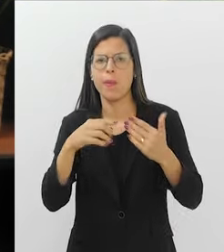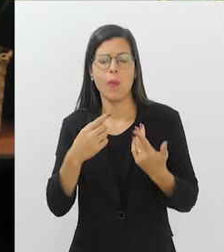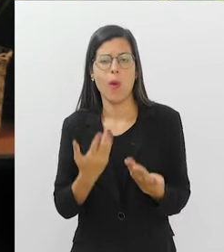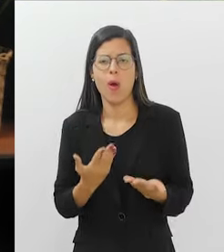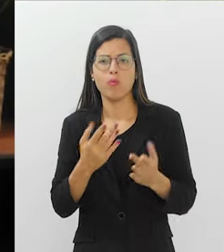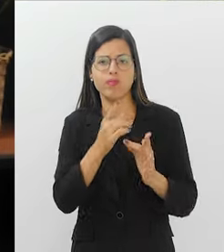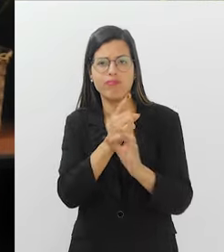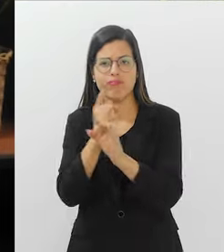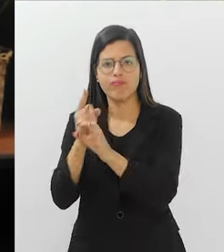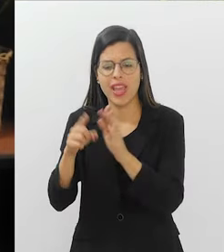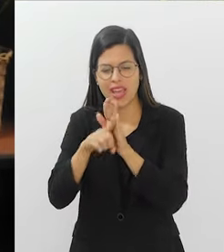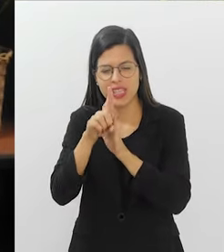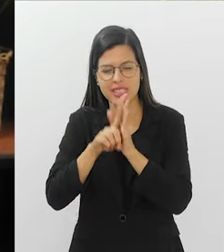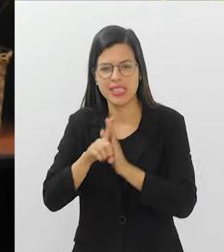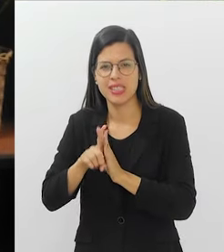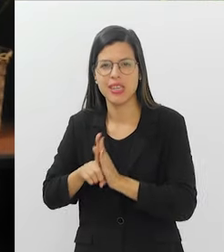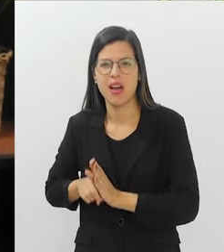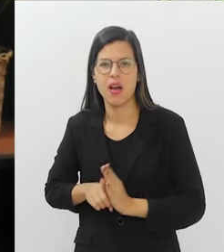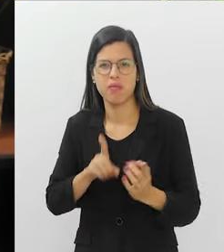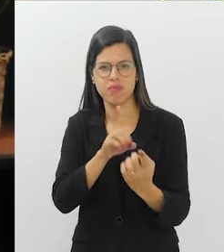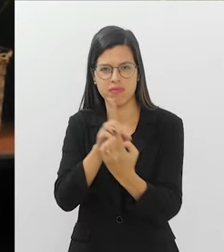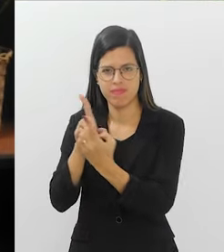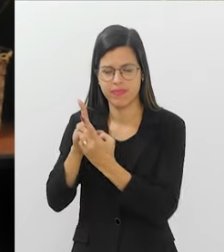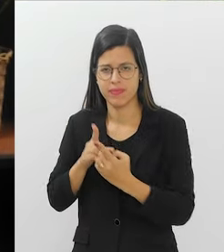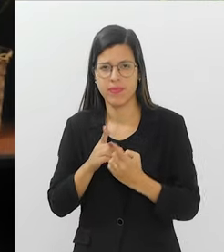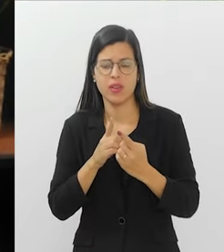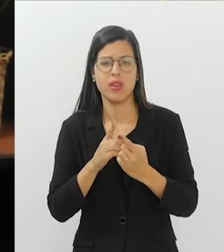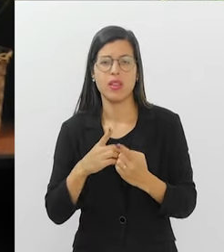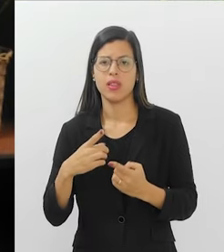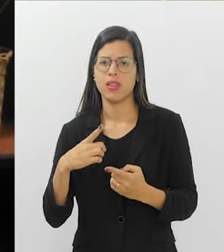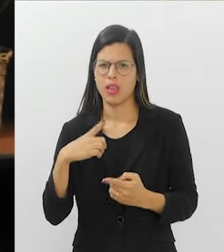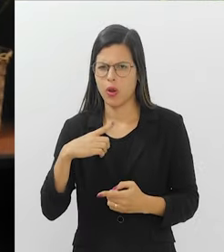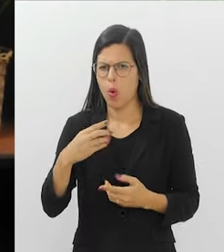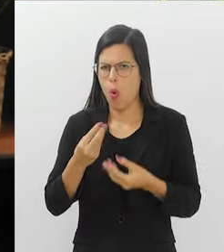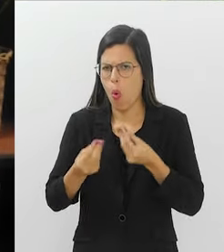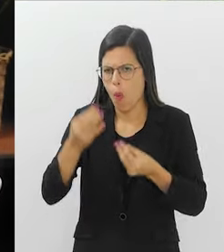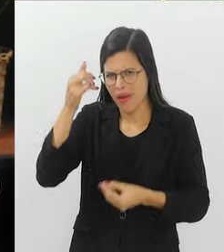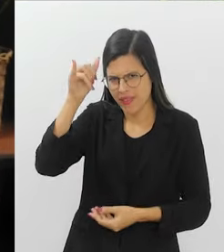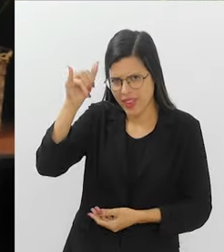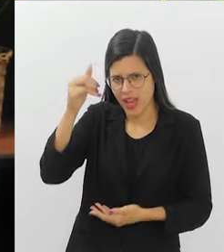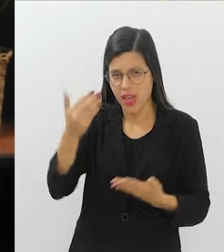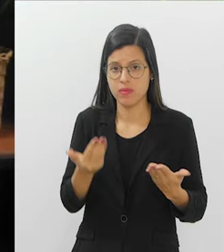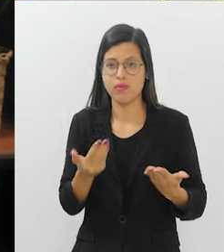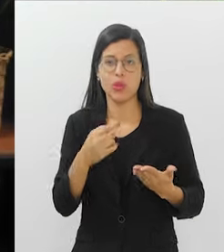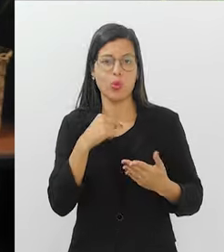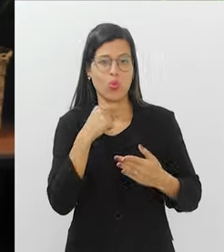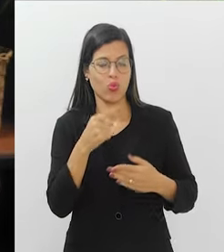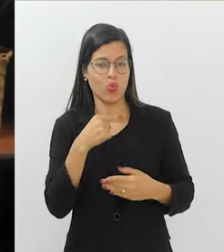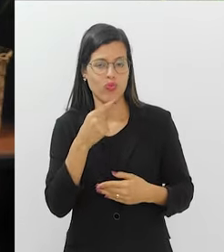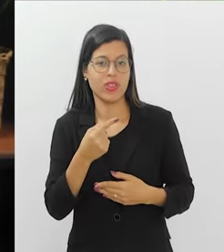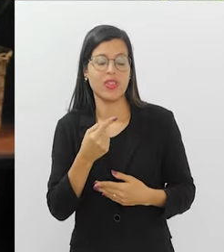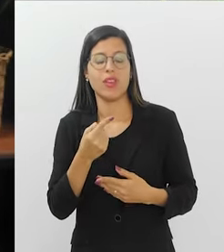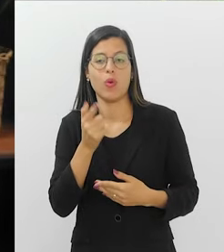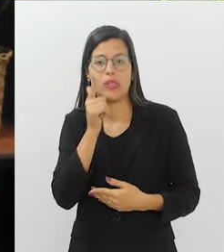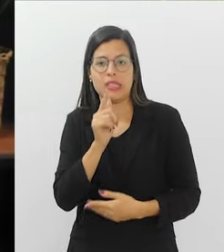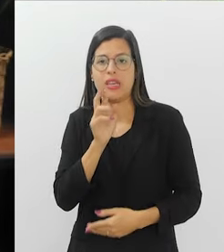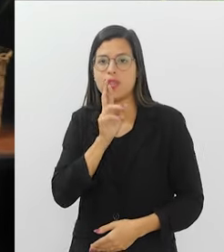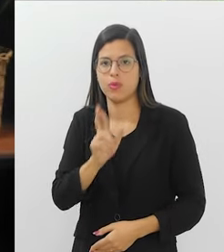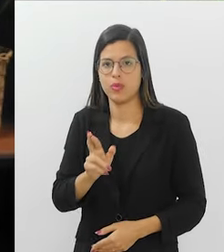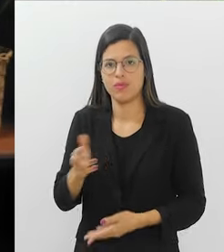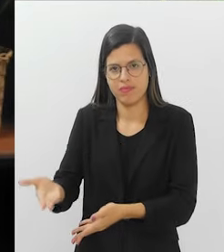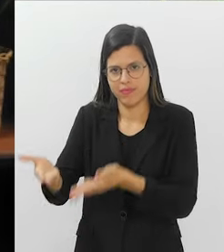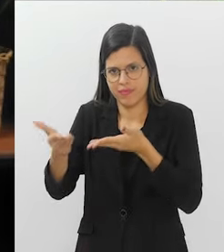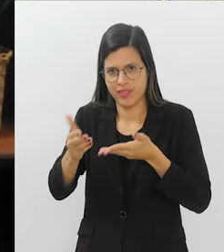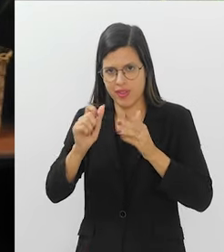tanto? Quais são os exames corretos para diagnosticar essa doença? A gente tem como prevenir? Bom, para tirar essas dúvidas, eu vou